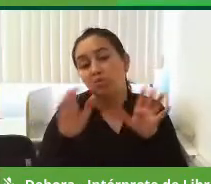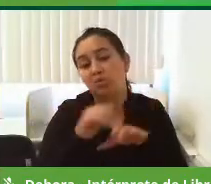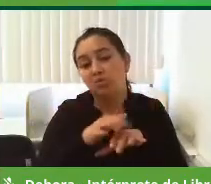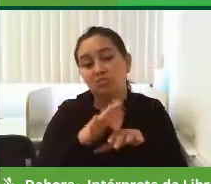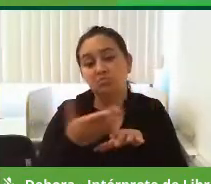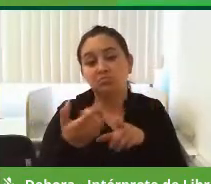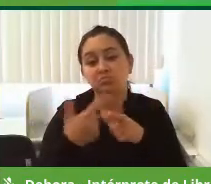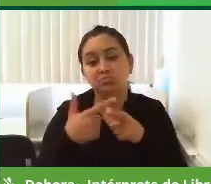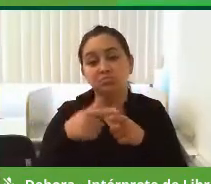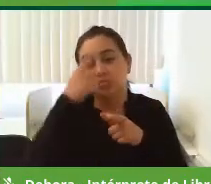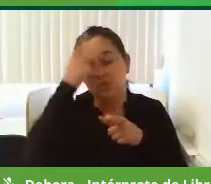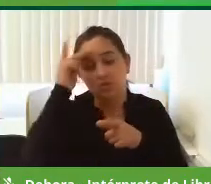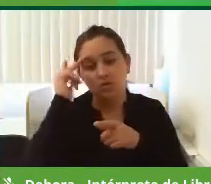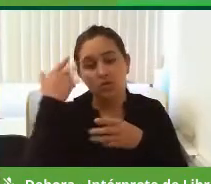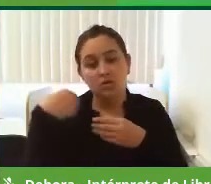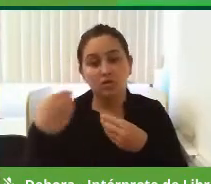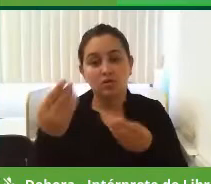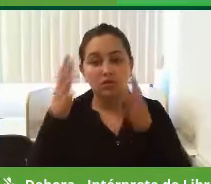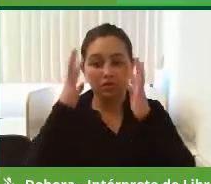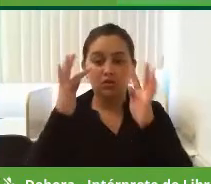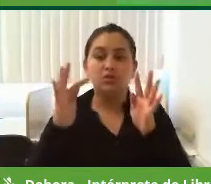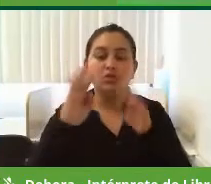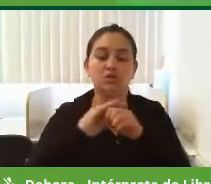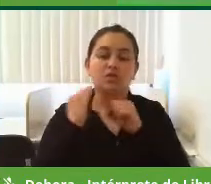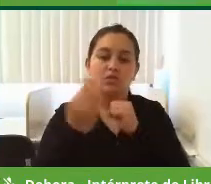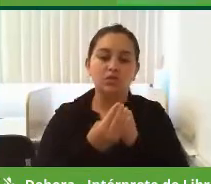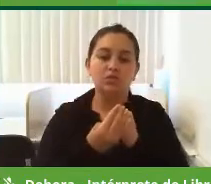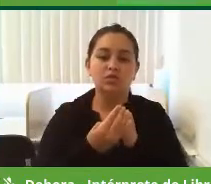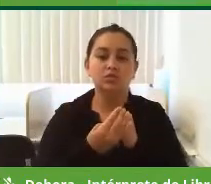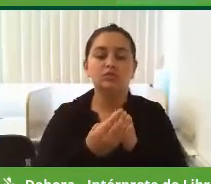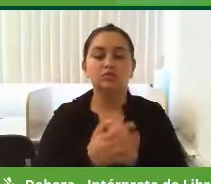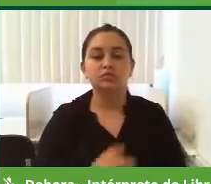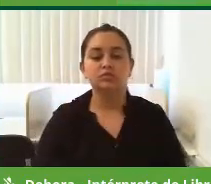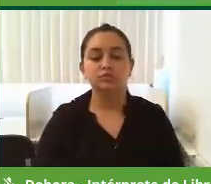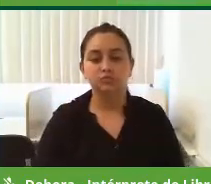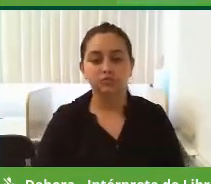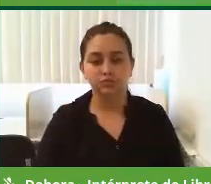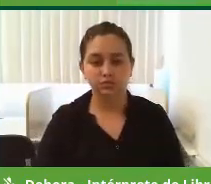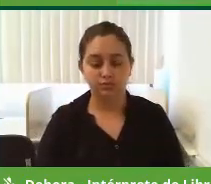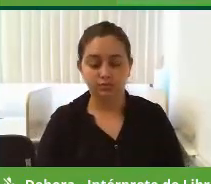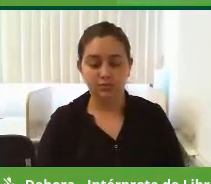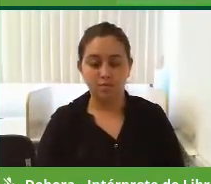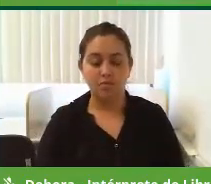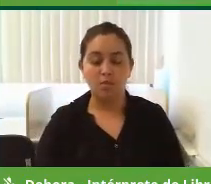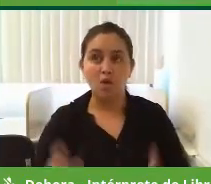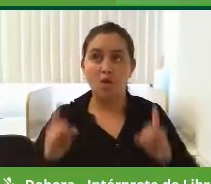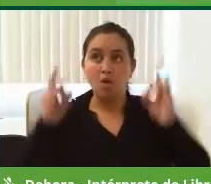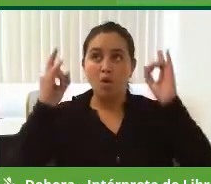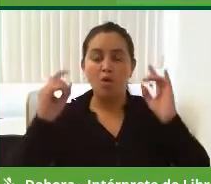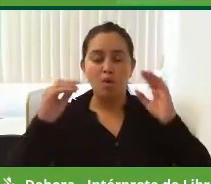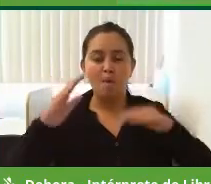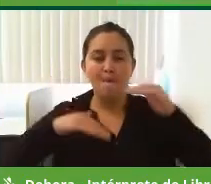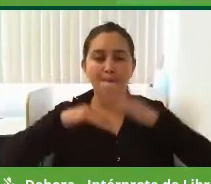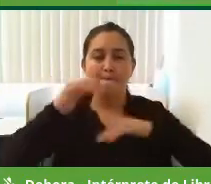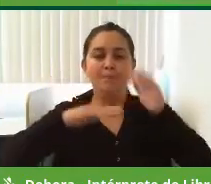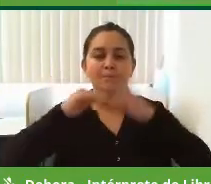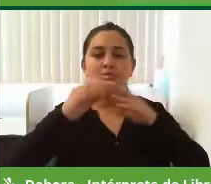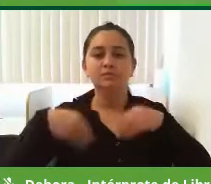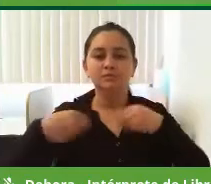o povo vai ser atendido no bairro onde vai estar os prédios públicos. Lá nós levamos para lá, daí,